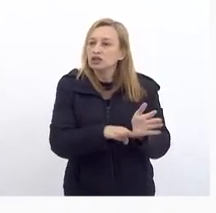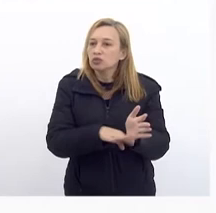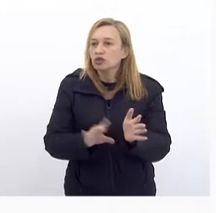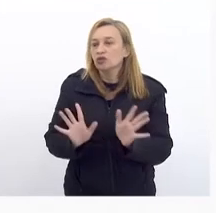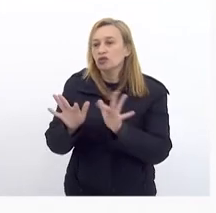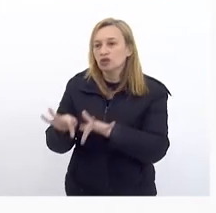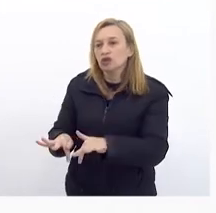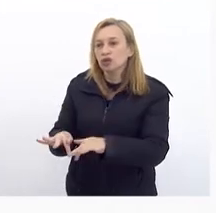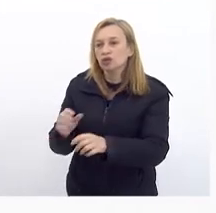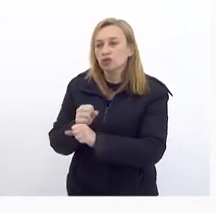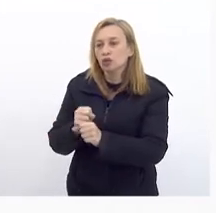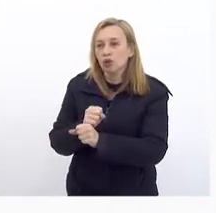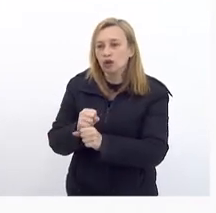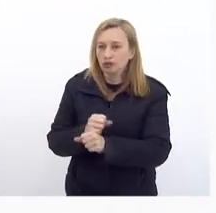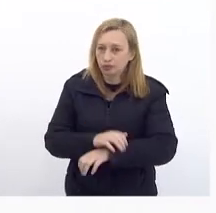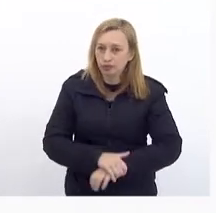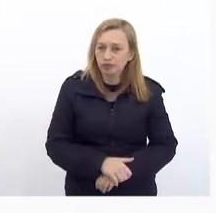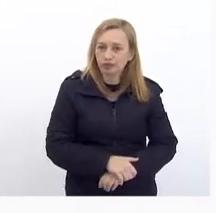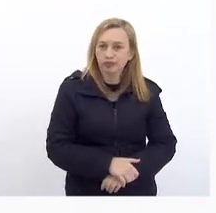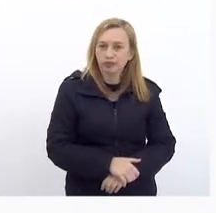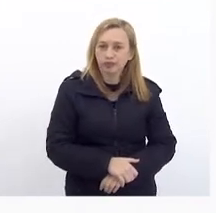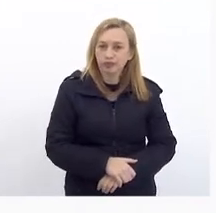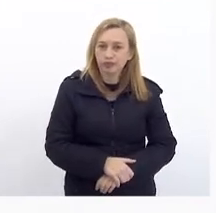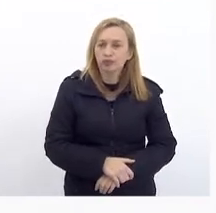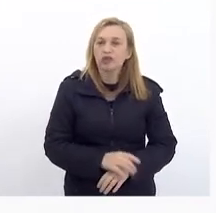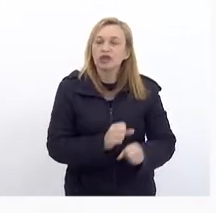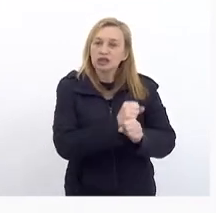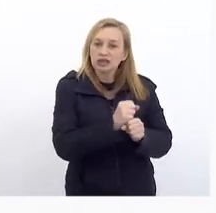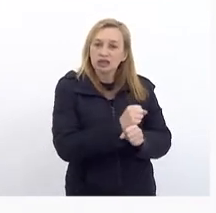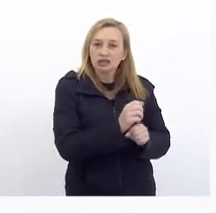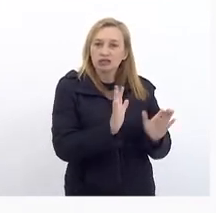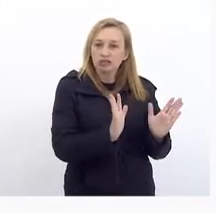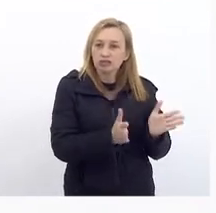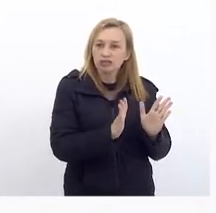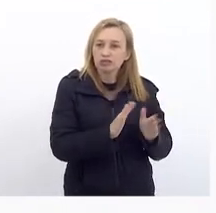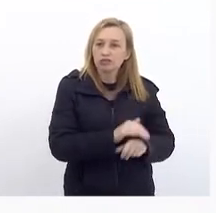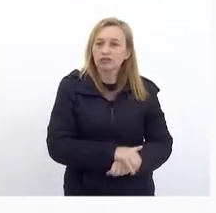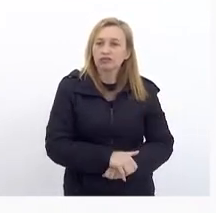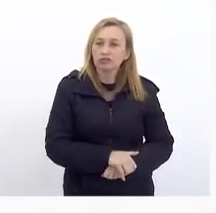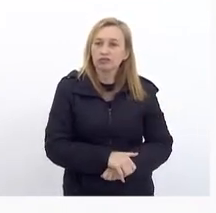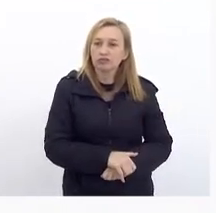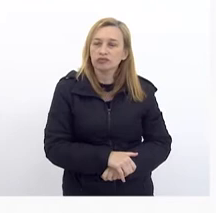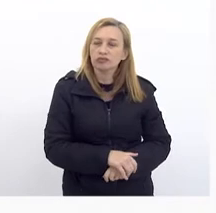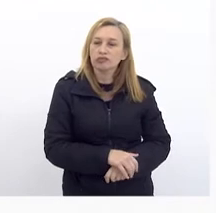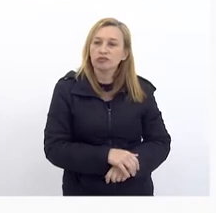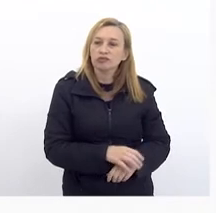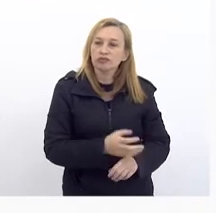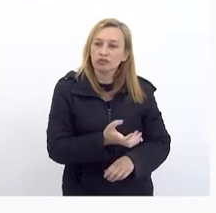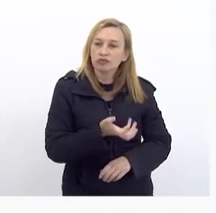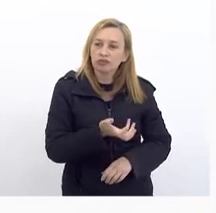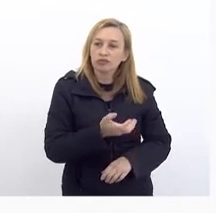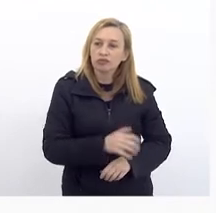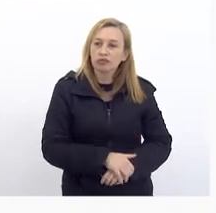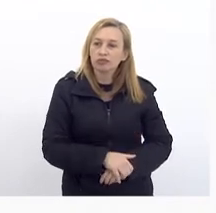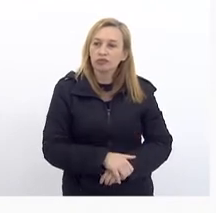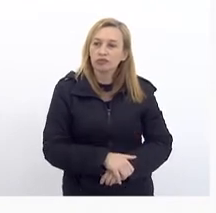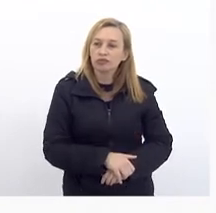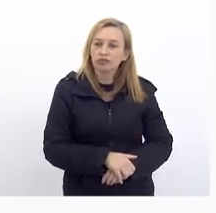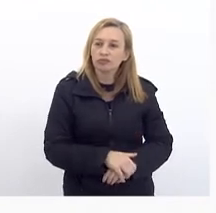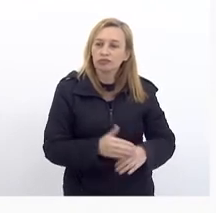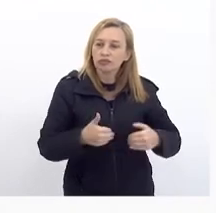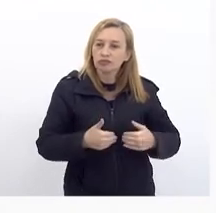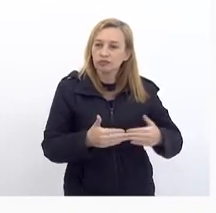Do ano Esse ano A gente Está trazendo A gente A A Pretende Abrir O ano